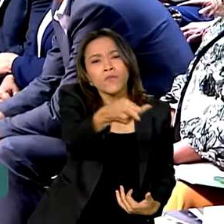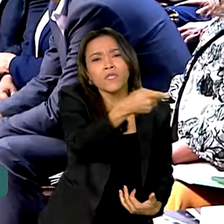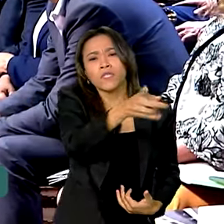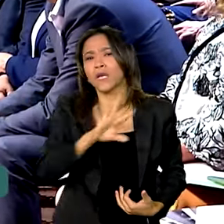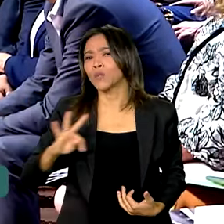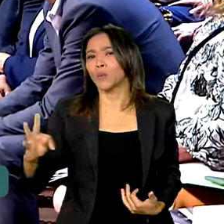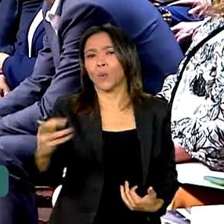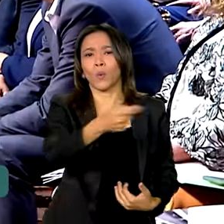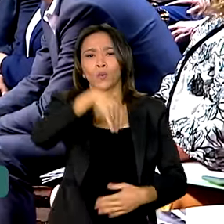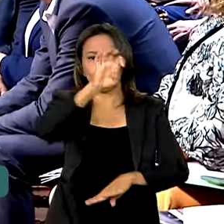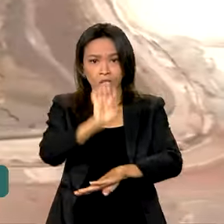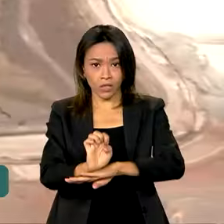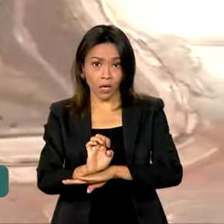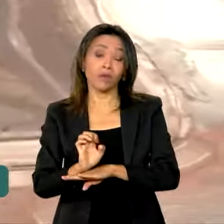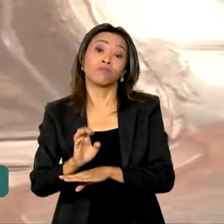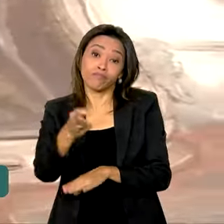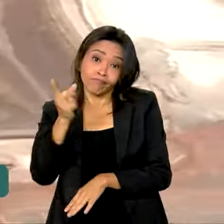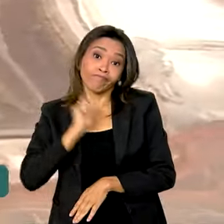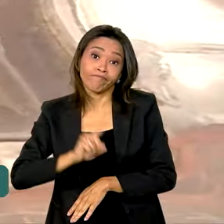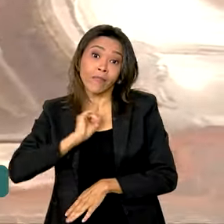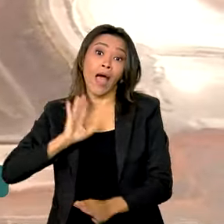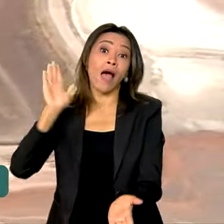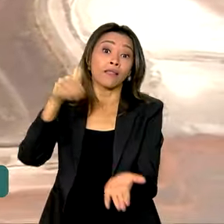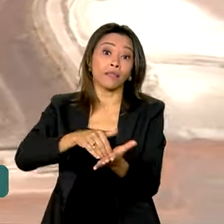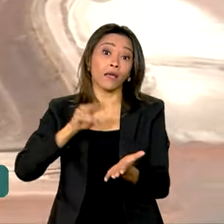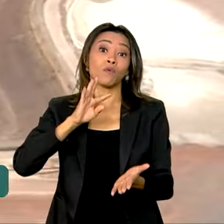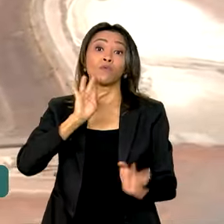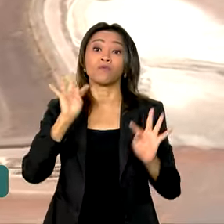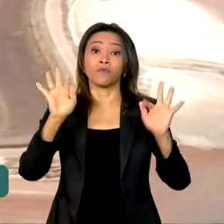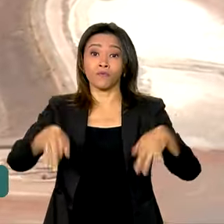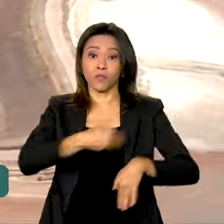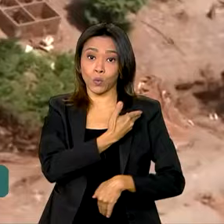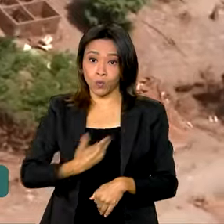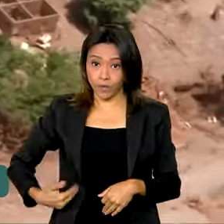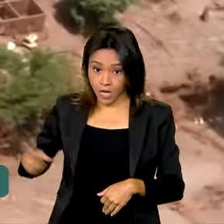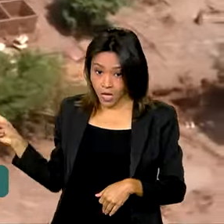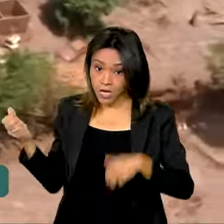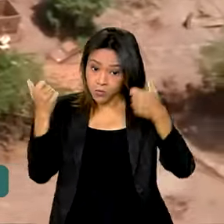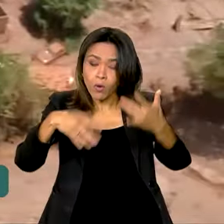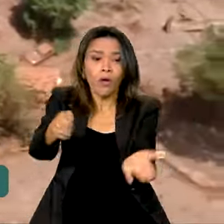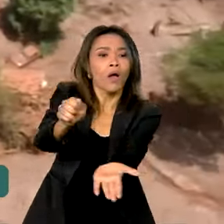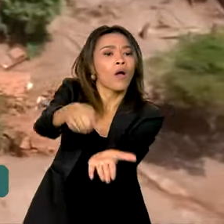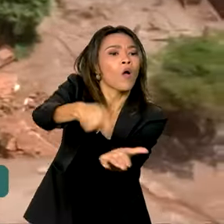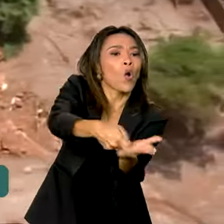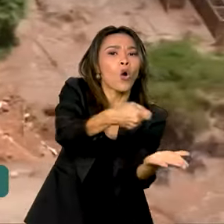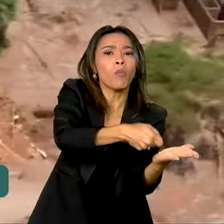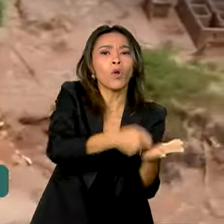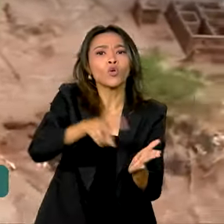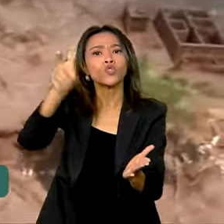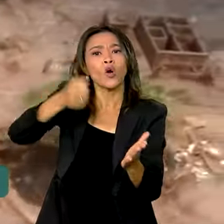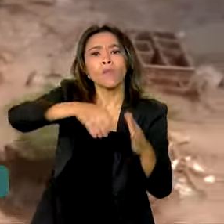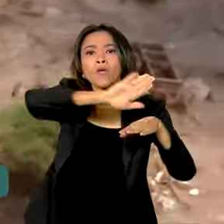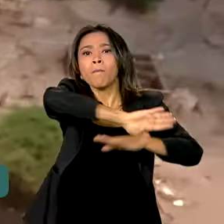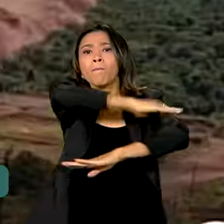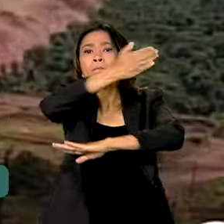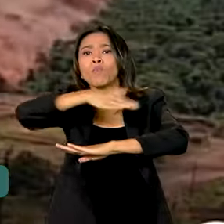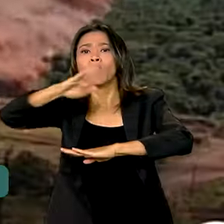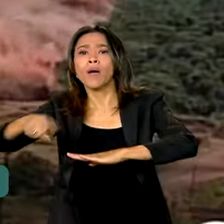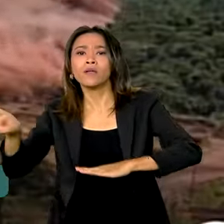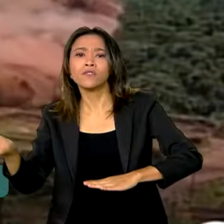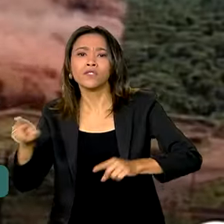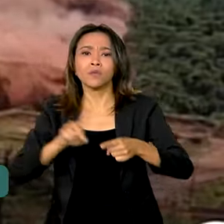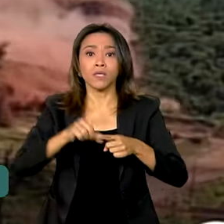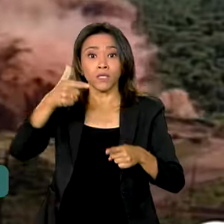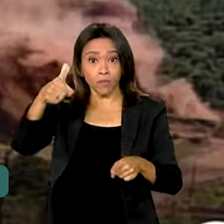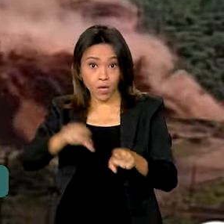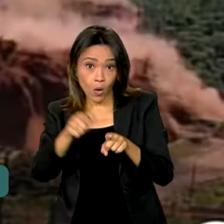até o fim do mandato. Cobrou a situação dos afetados pelos rompimentos das barragens de Mariana e